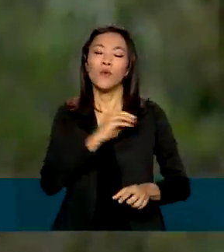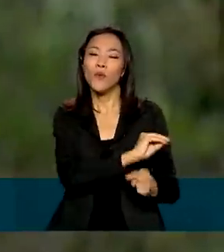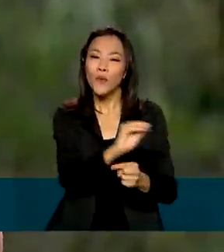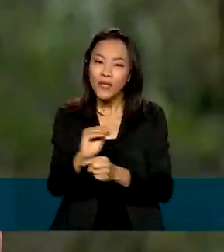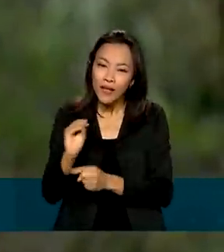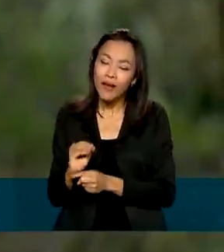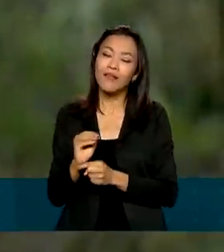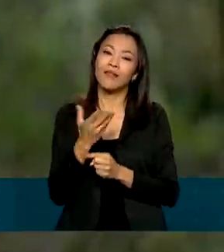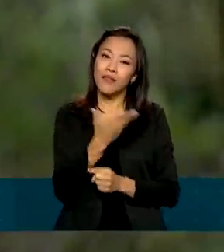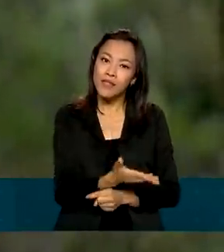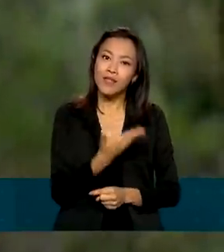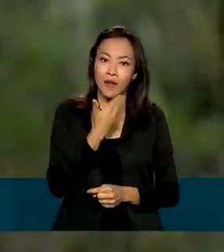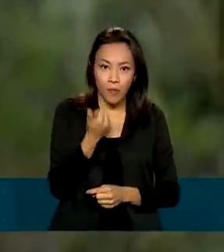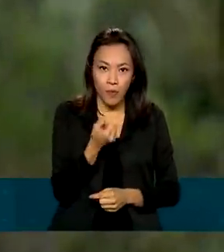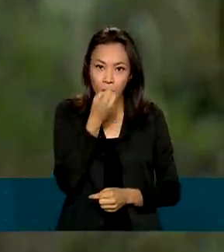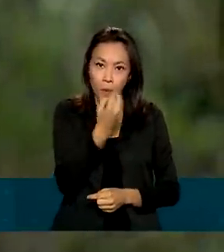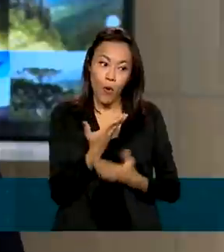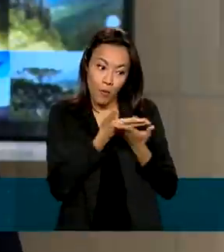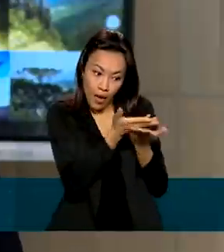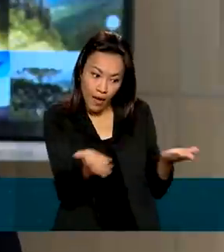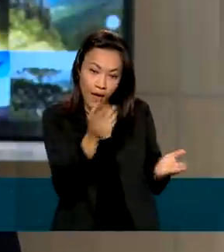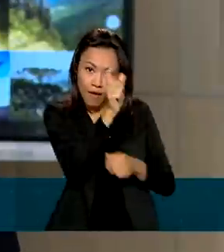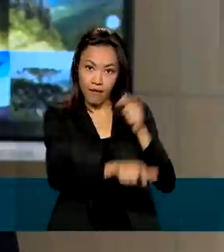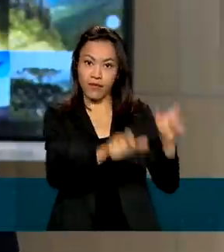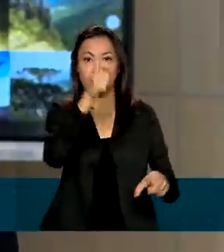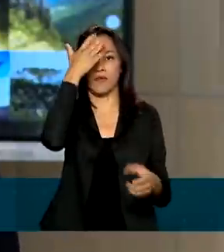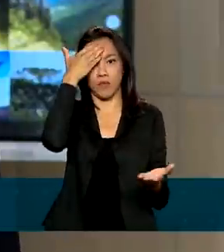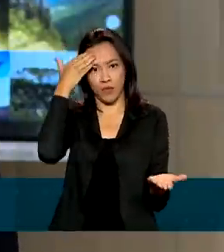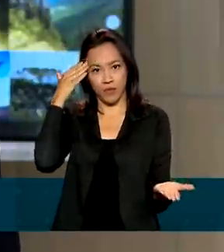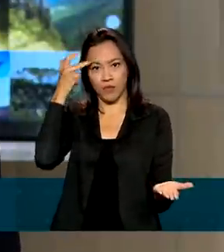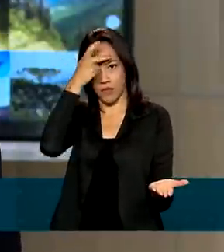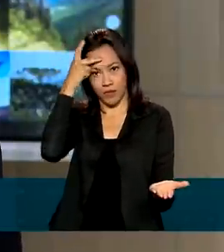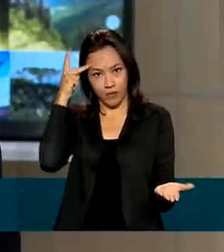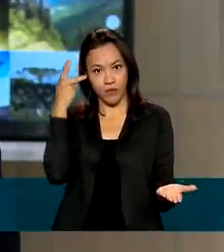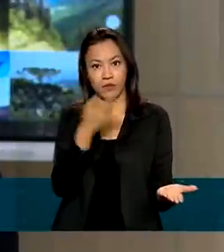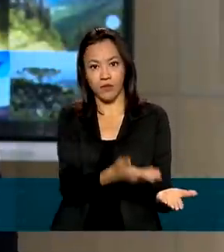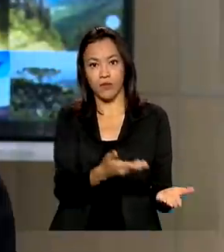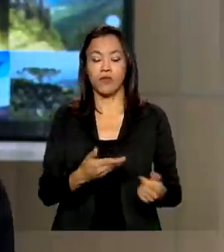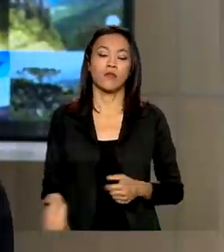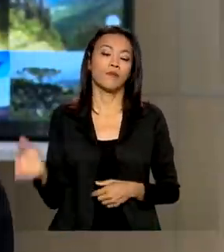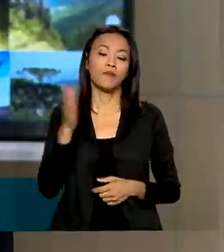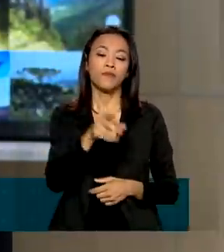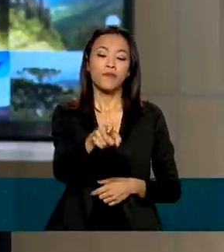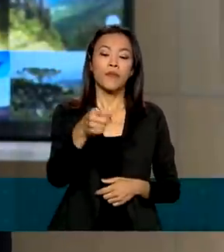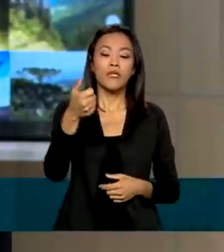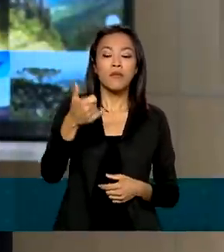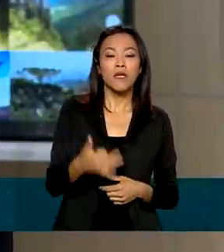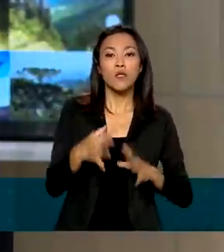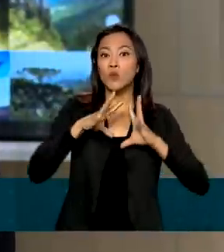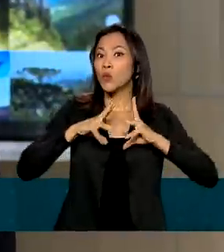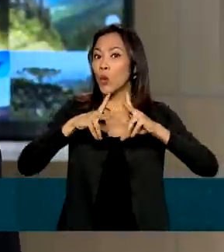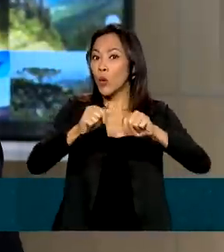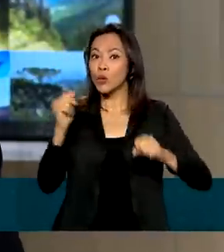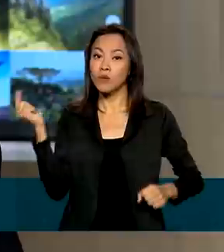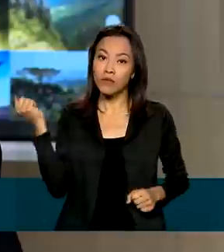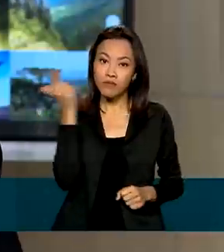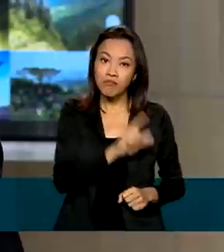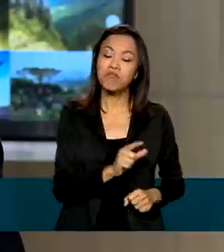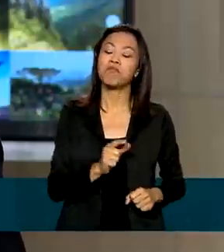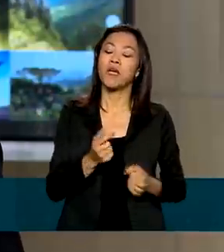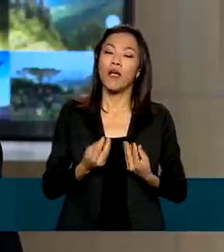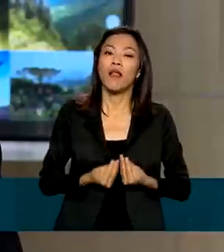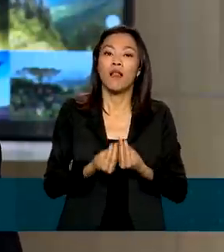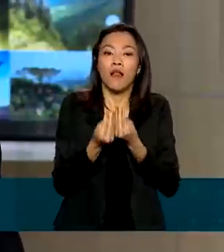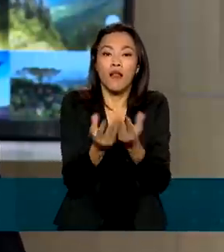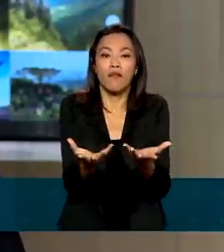rentável para essas populações. É uma maneira em que todos ganham e, principalmente, a gente consegue levar qualidade